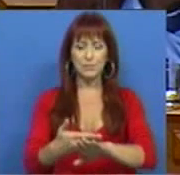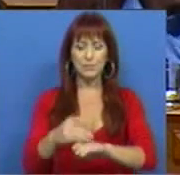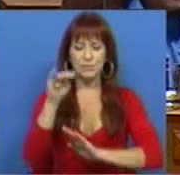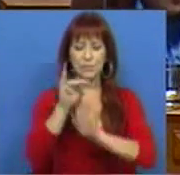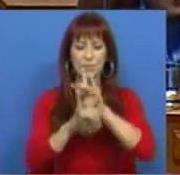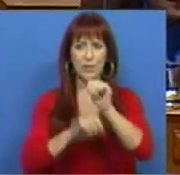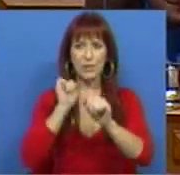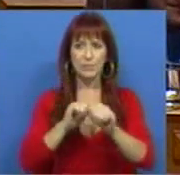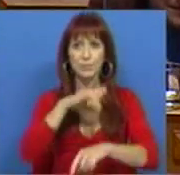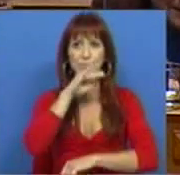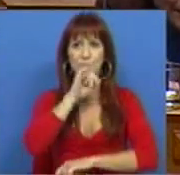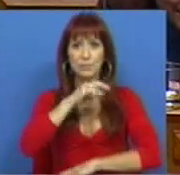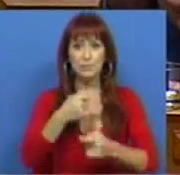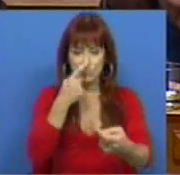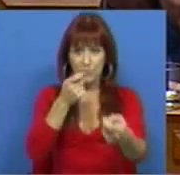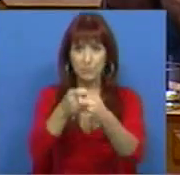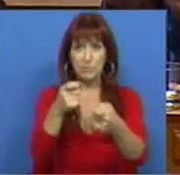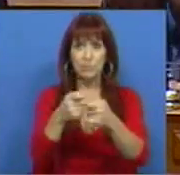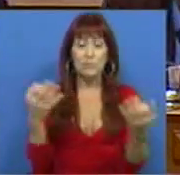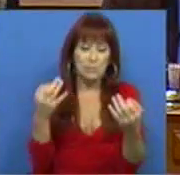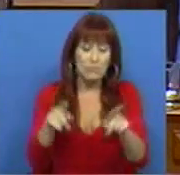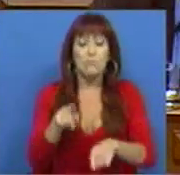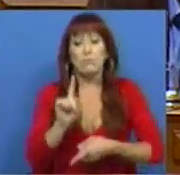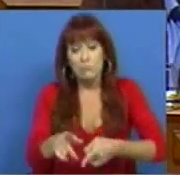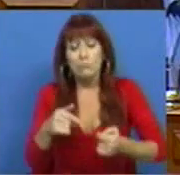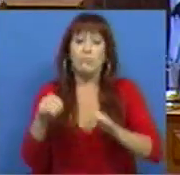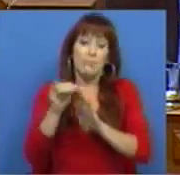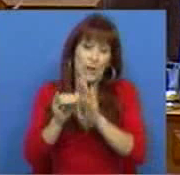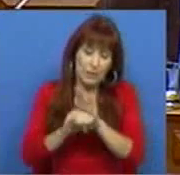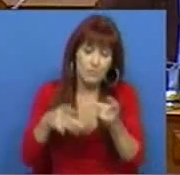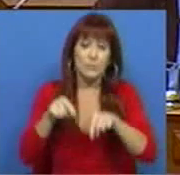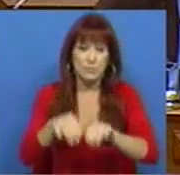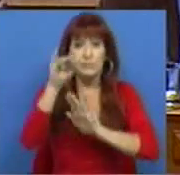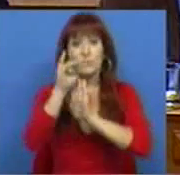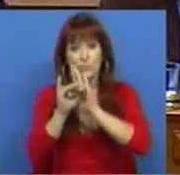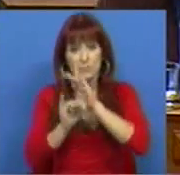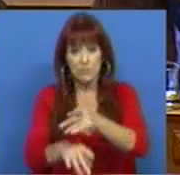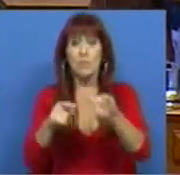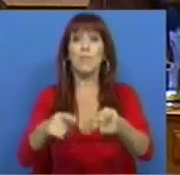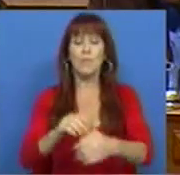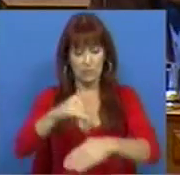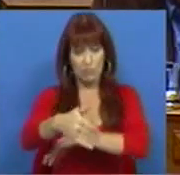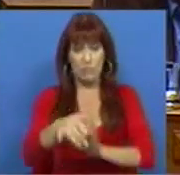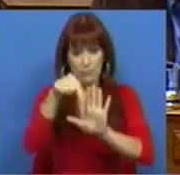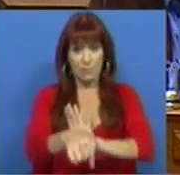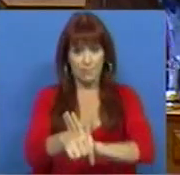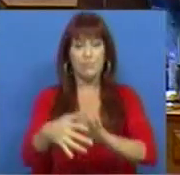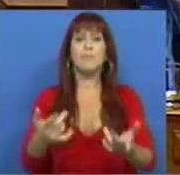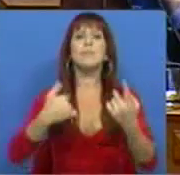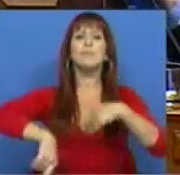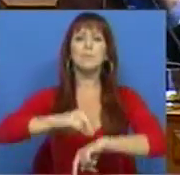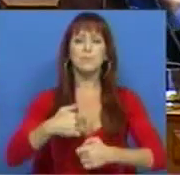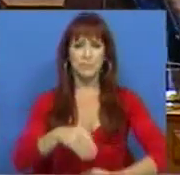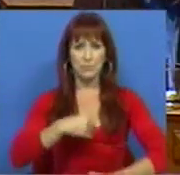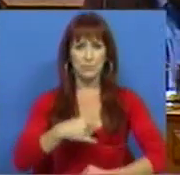programas de policiamento de proximidade, aliás, no qual este programa se enquadra. E estamos